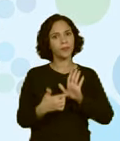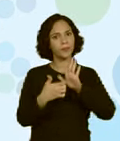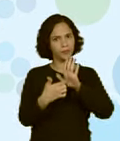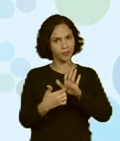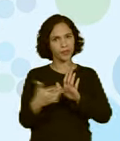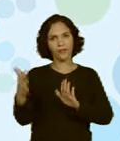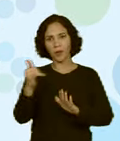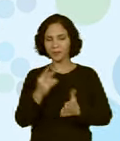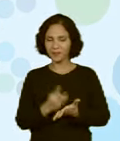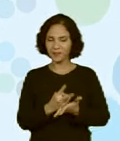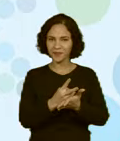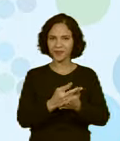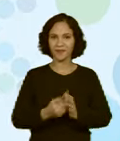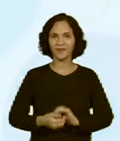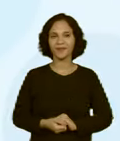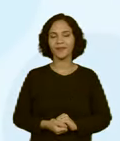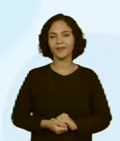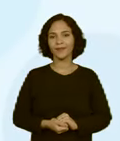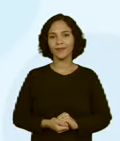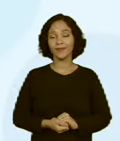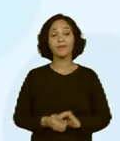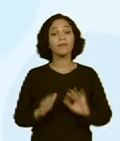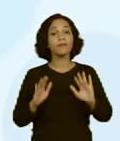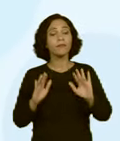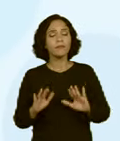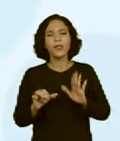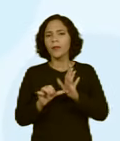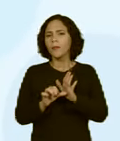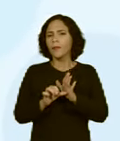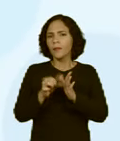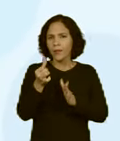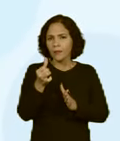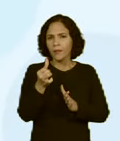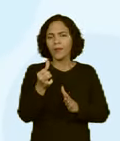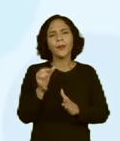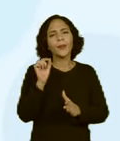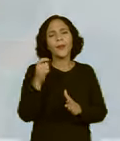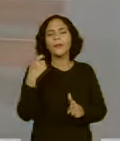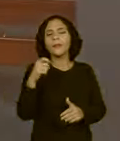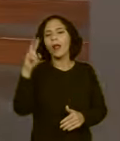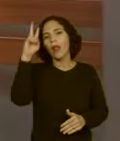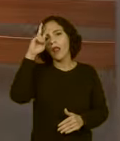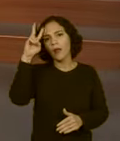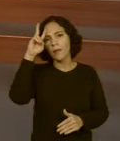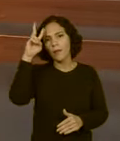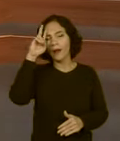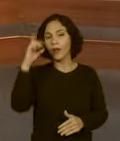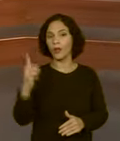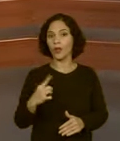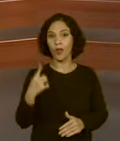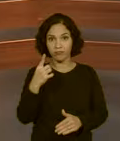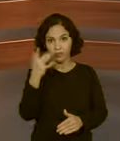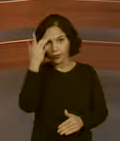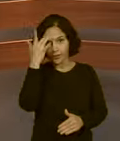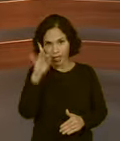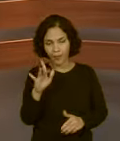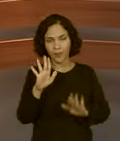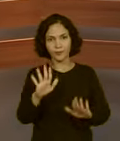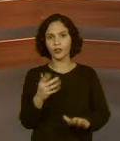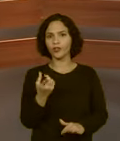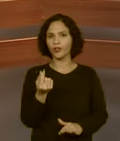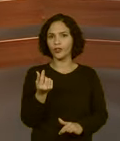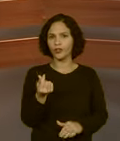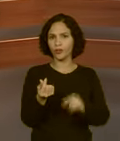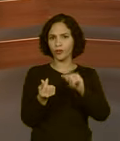aqui. Então vamos em frente. Bom, em primeiro lugar, é importante a gente lembrar todos nós, para quem ainda não sabe, que o